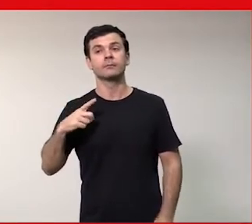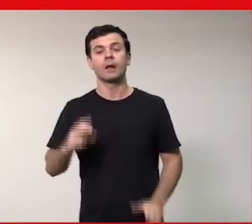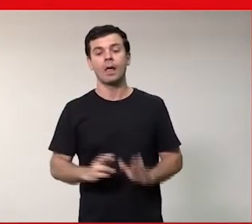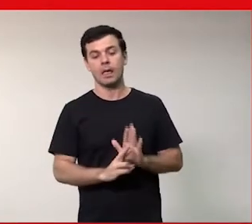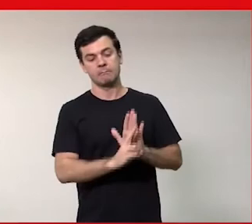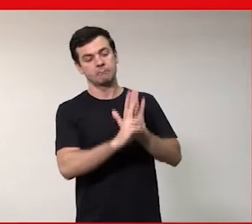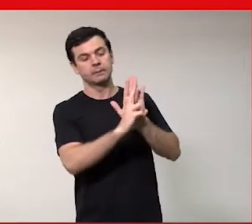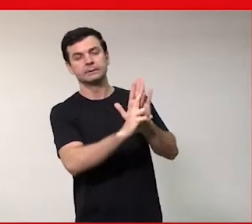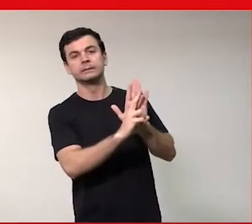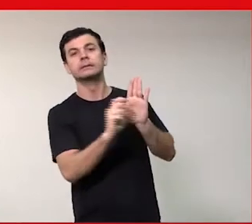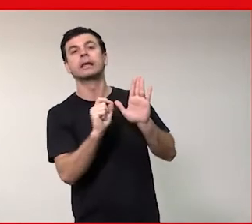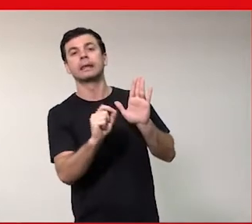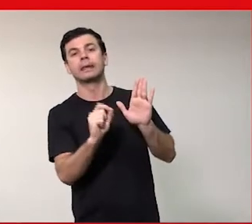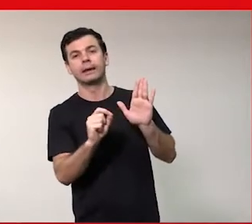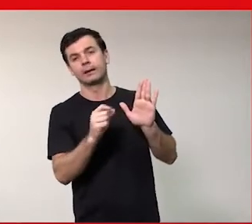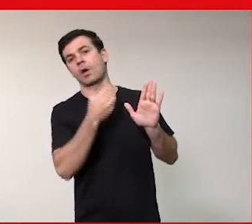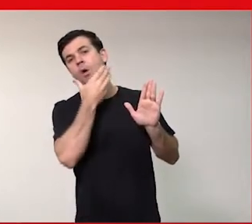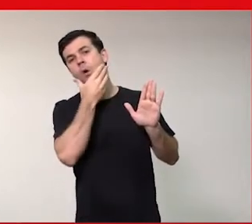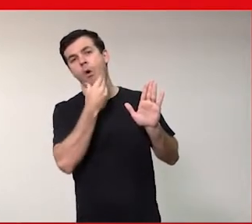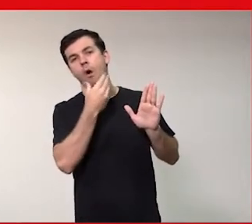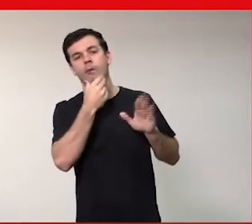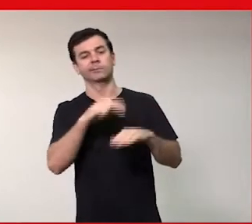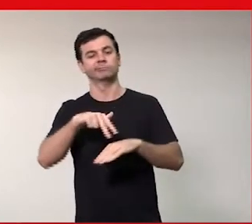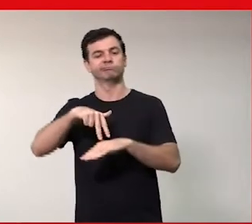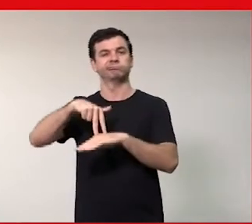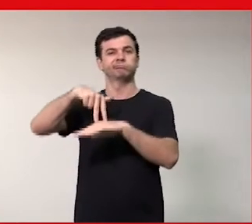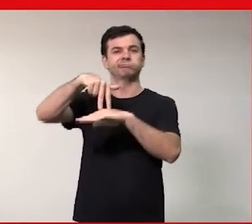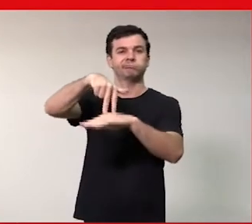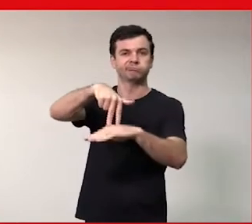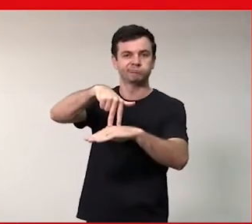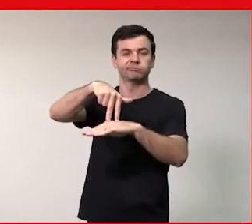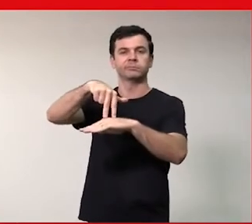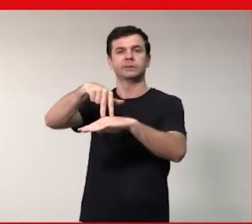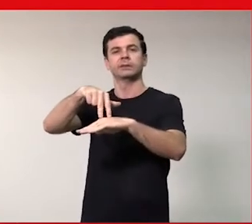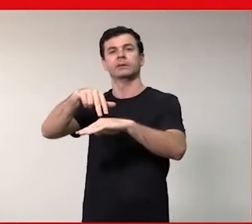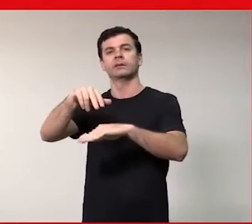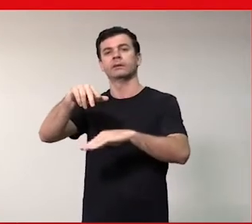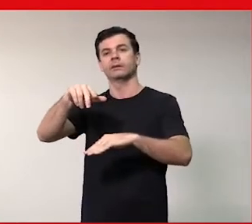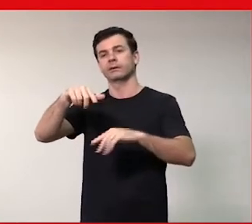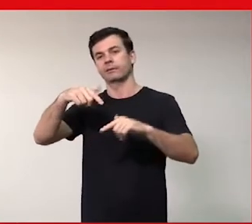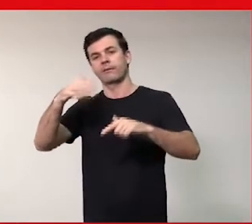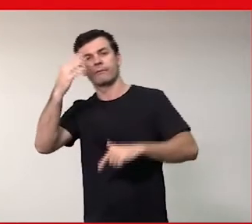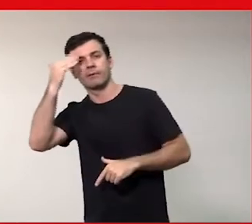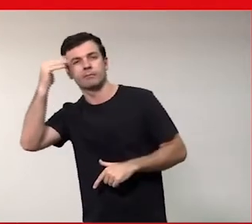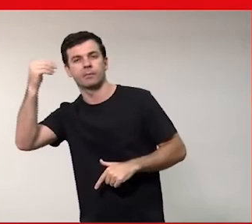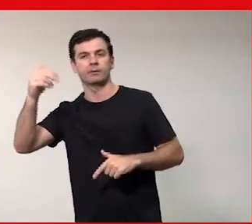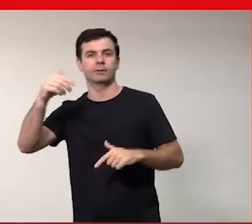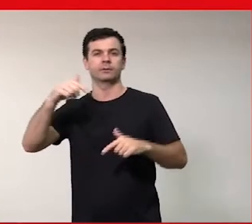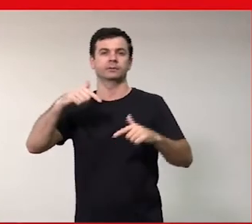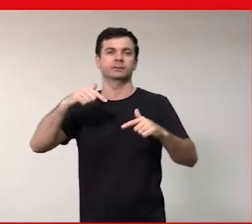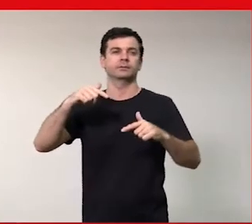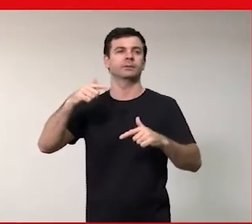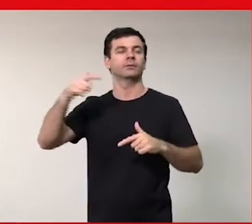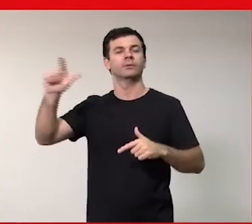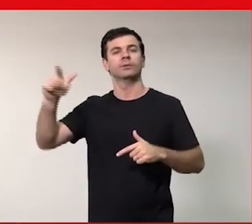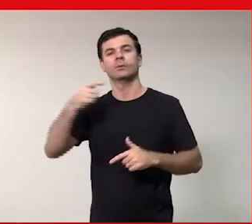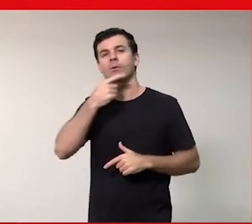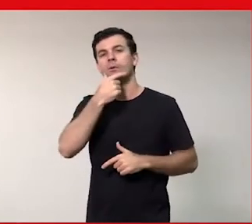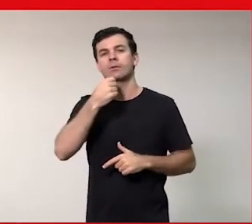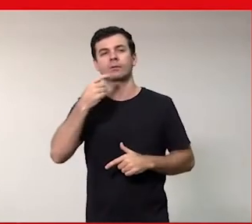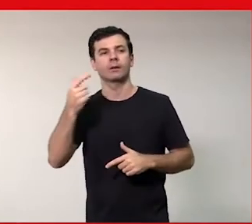referencia homens então é o Steve Jobs é o Mark Zucker aquele outro cara lá do